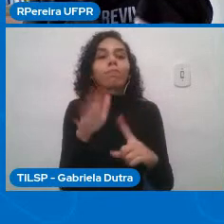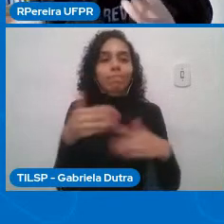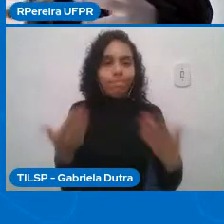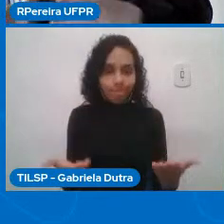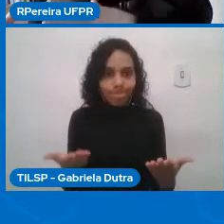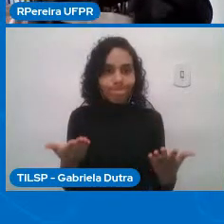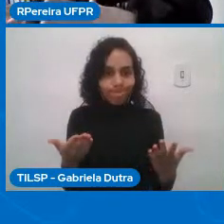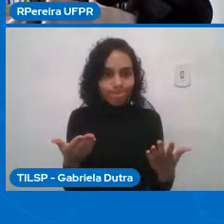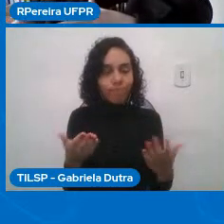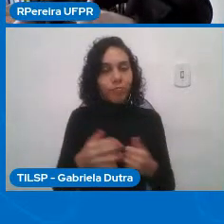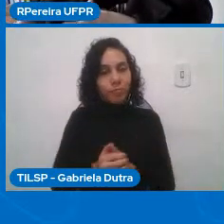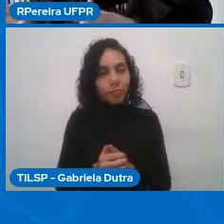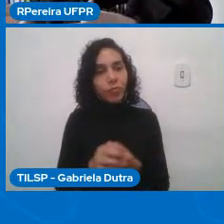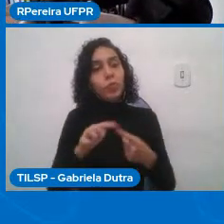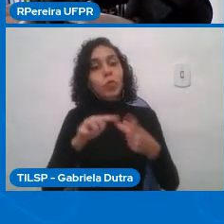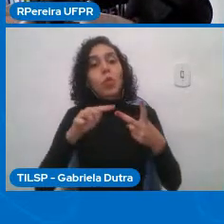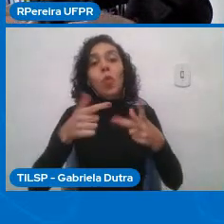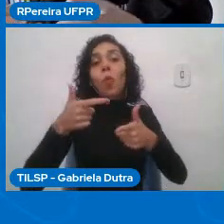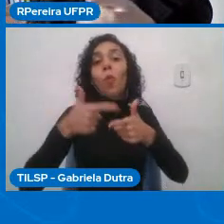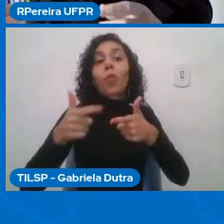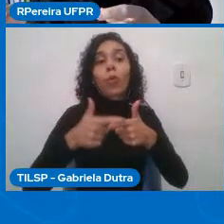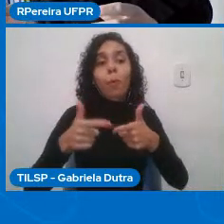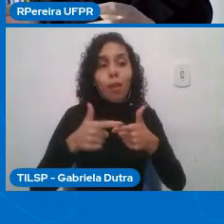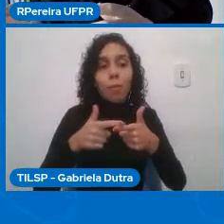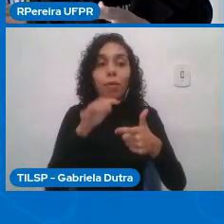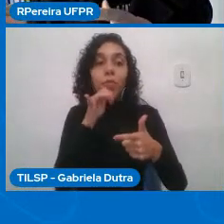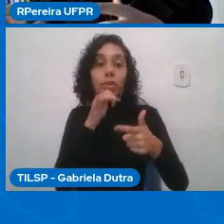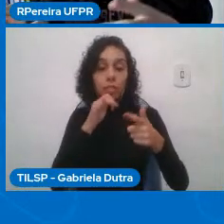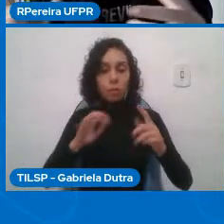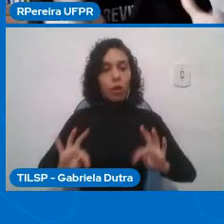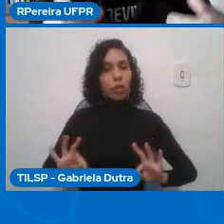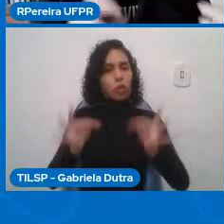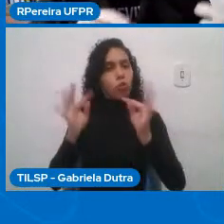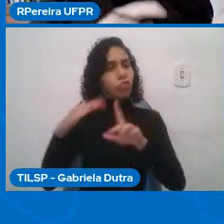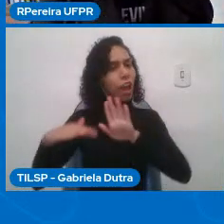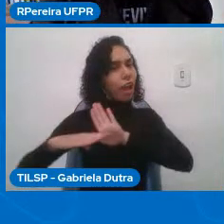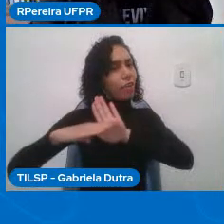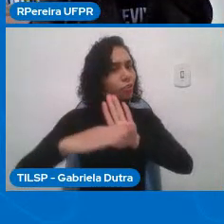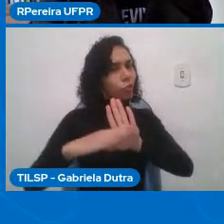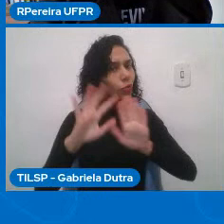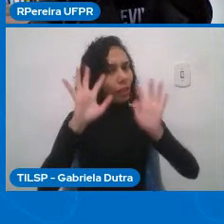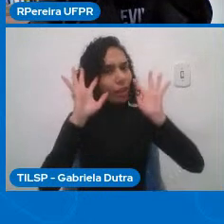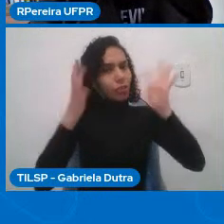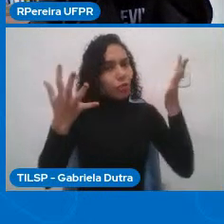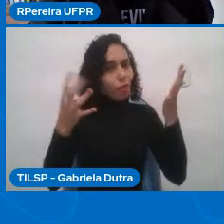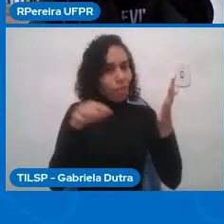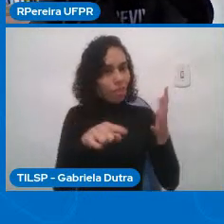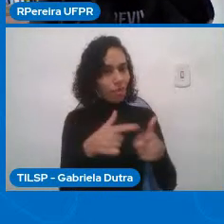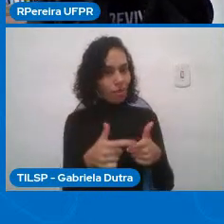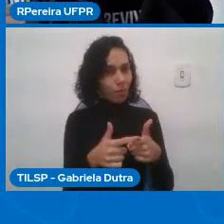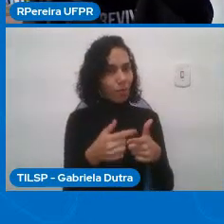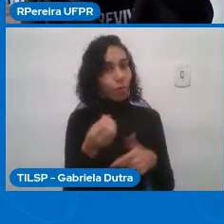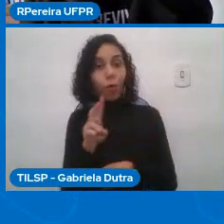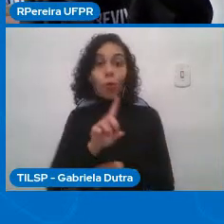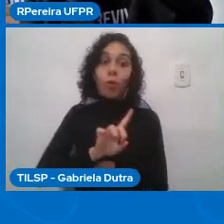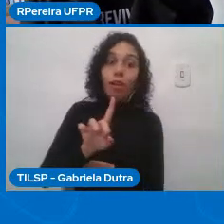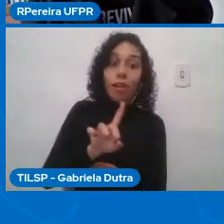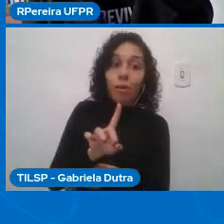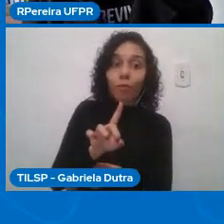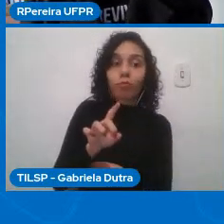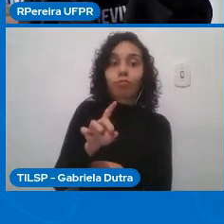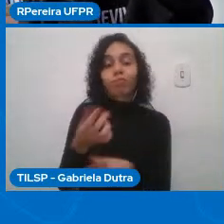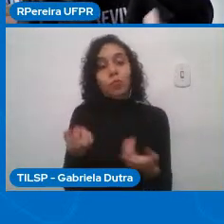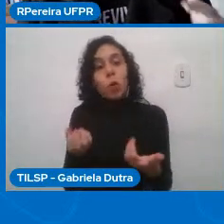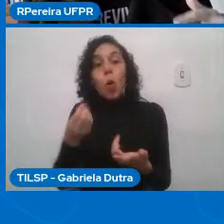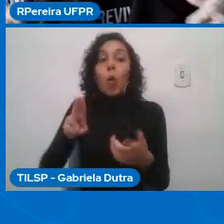do problema que vai ser resolvido pela tecnologia ou que vai ser desencadeado pela adoção dessa tecnologia,